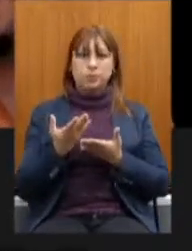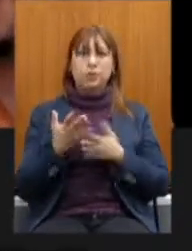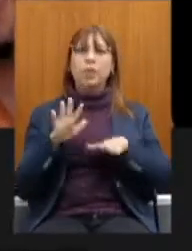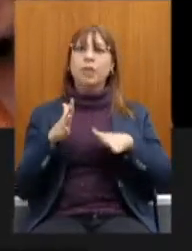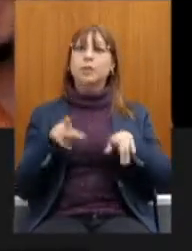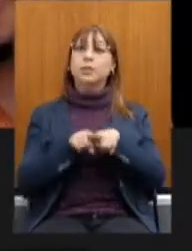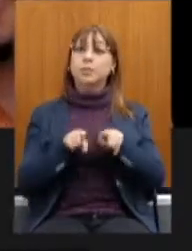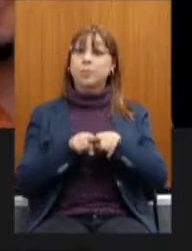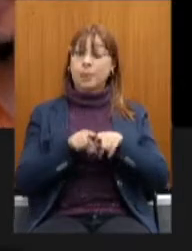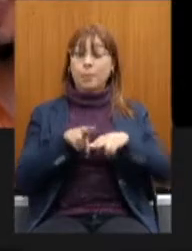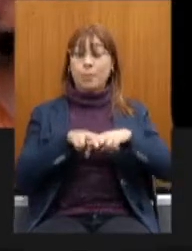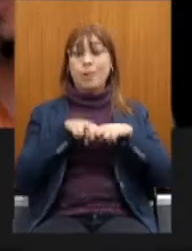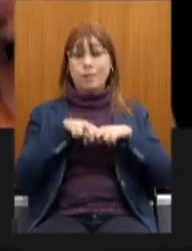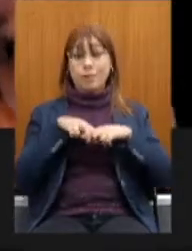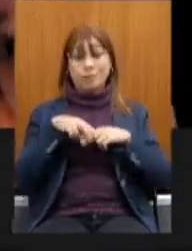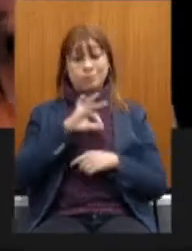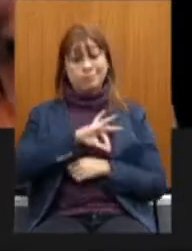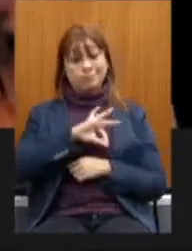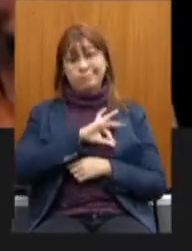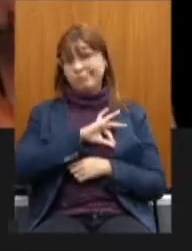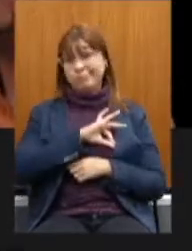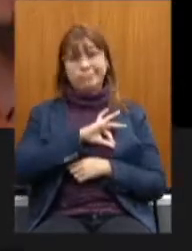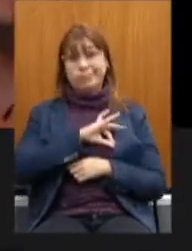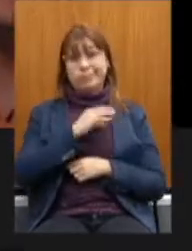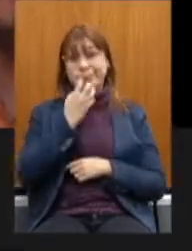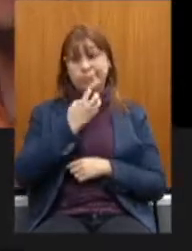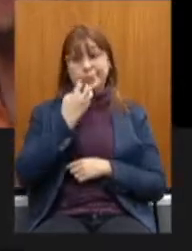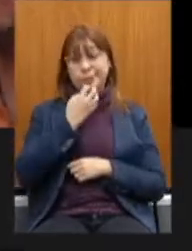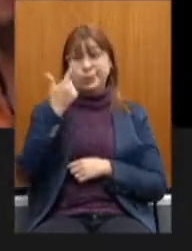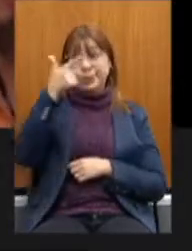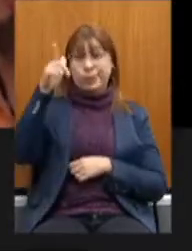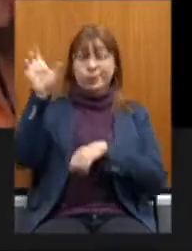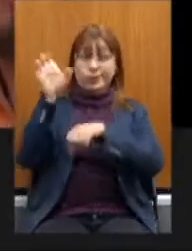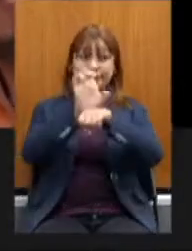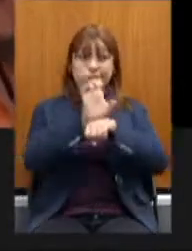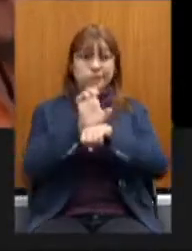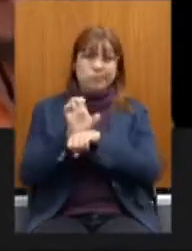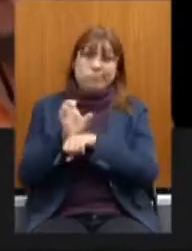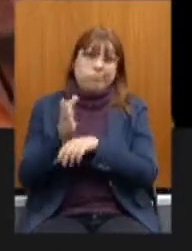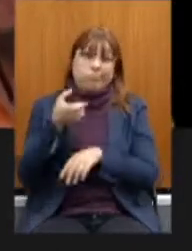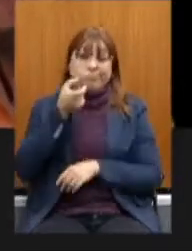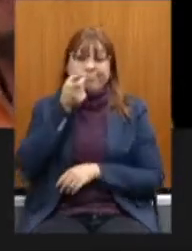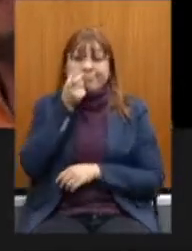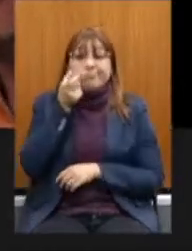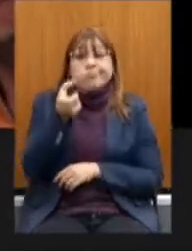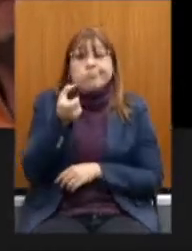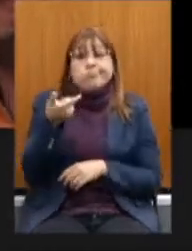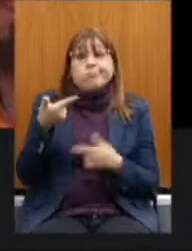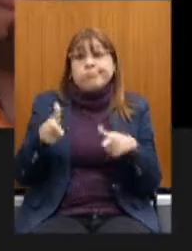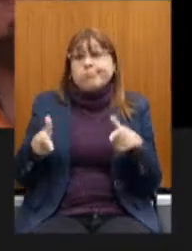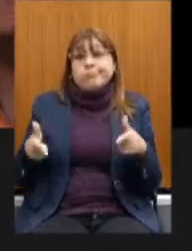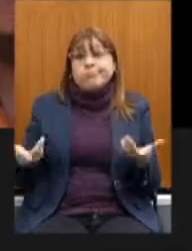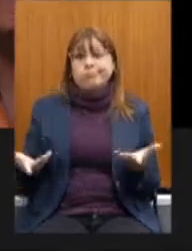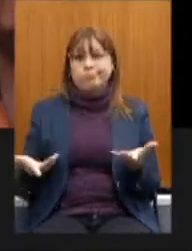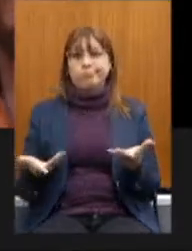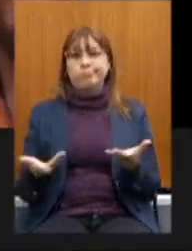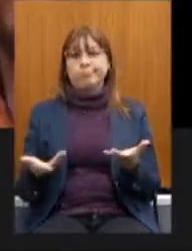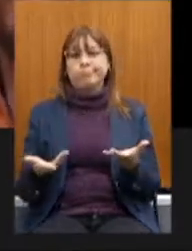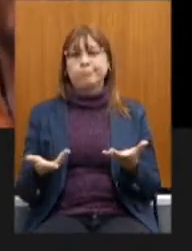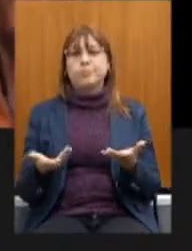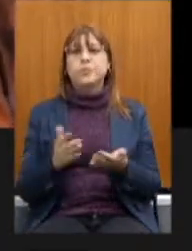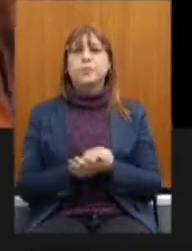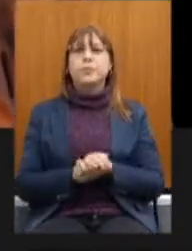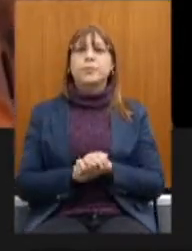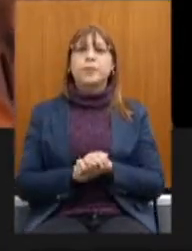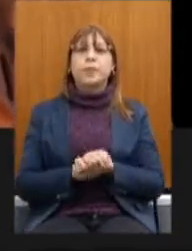um plano do salário base, que é pouco atrativo para músicos de outros estados ou que músicos que acessem outras profissões. Hoje, nós